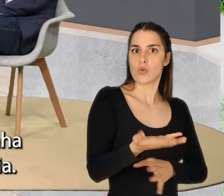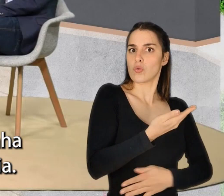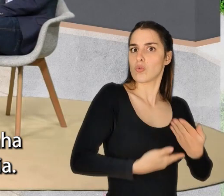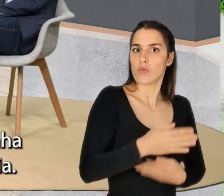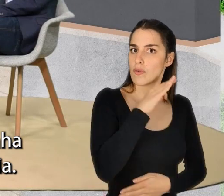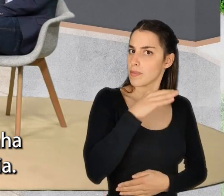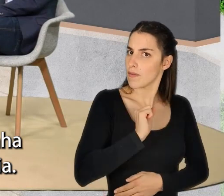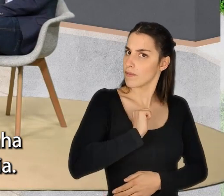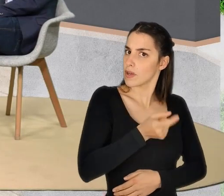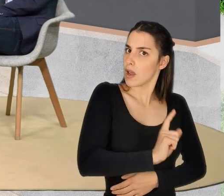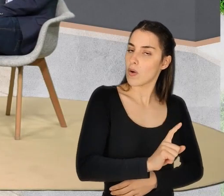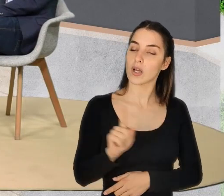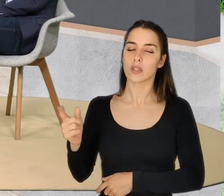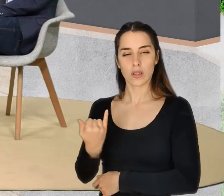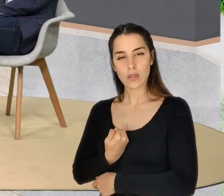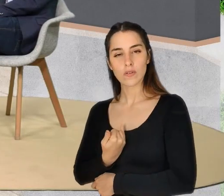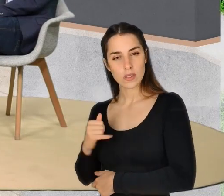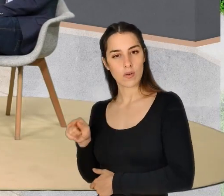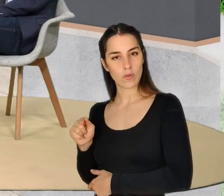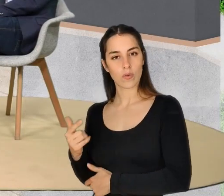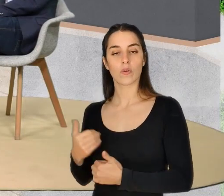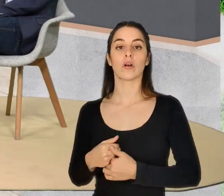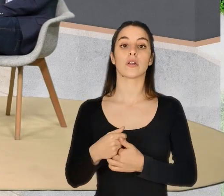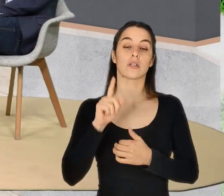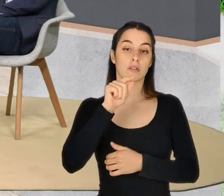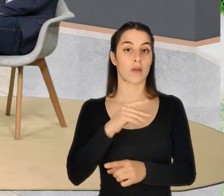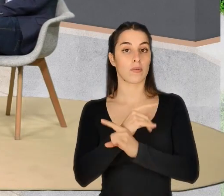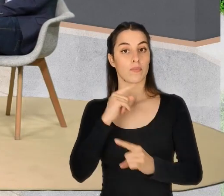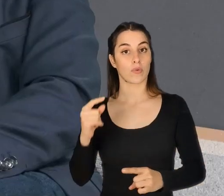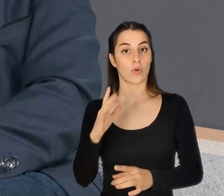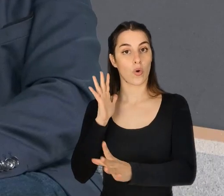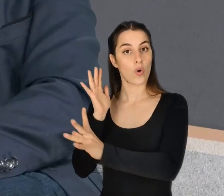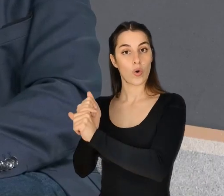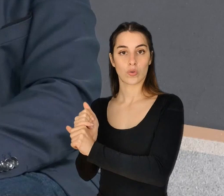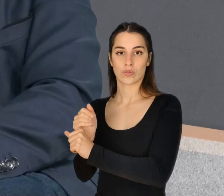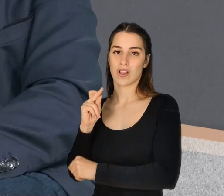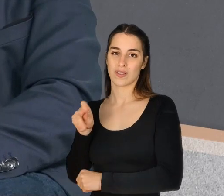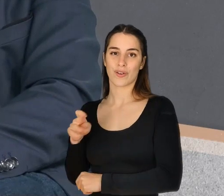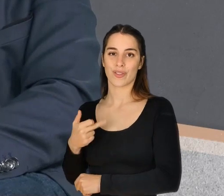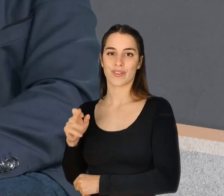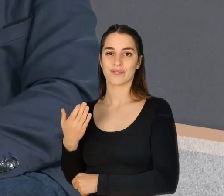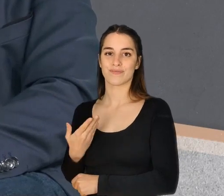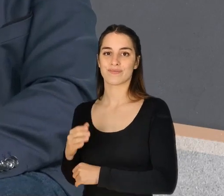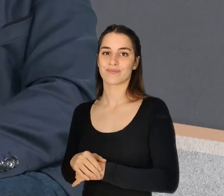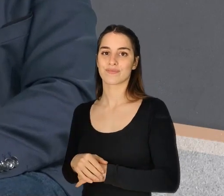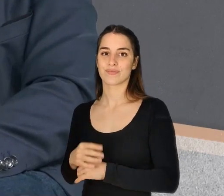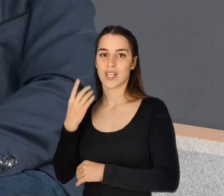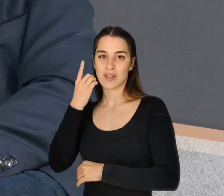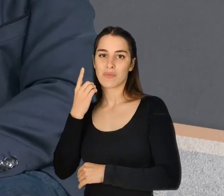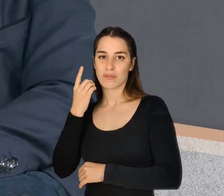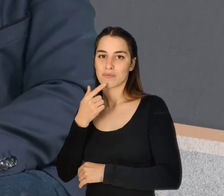E eu não troco a minha família. Sim, essa identificação, não é? E também porque os outros usavam Android. Também tinha muito a ver com isso.